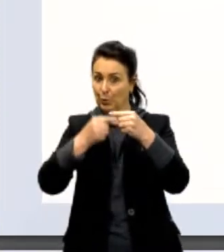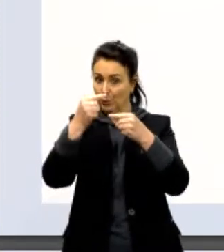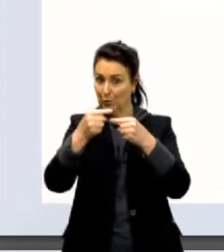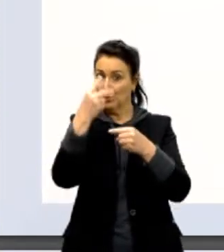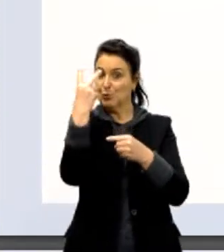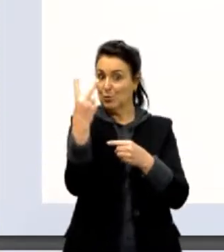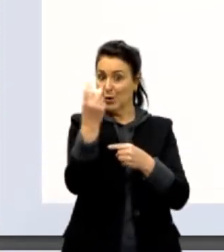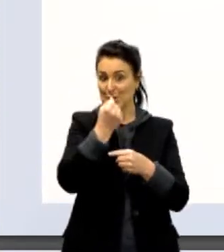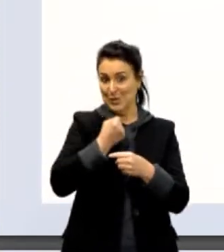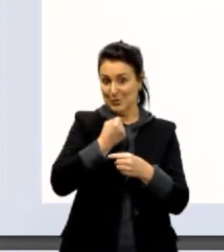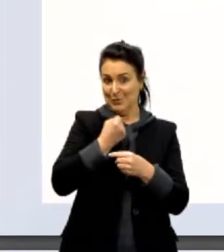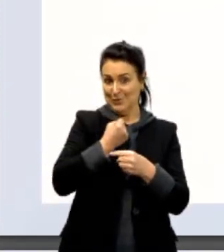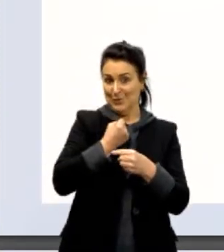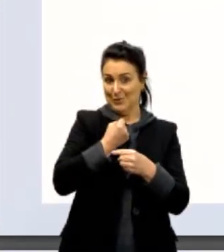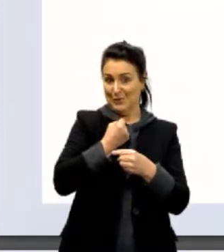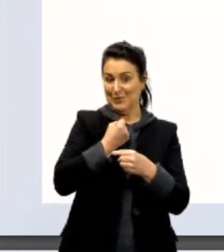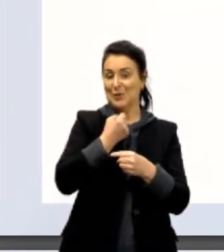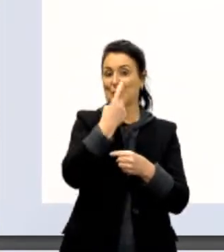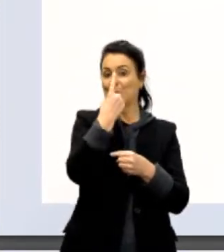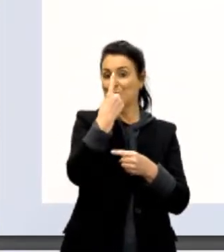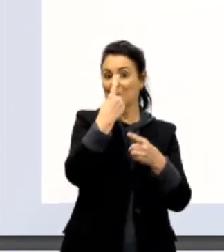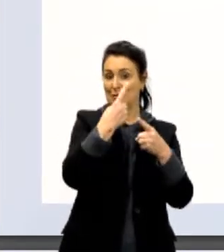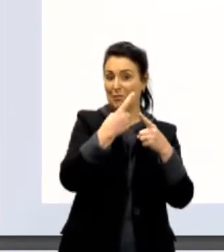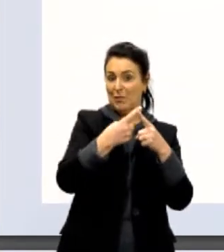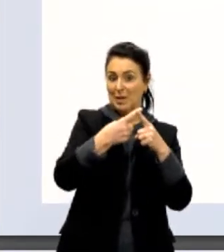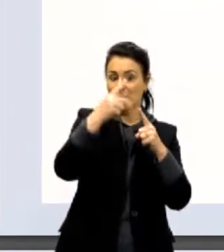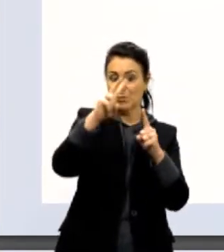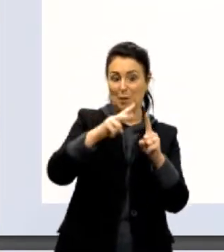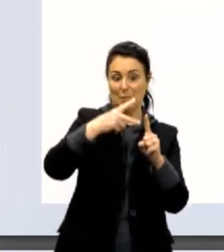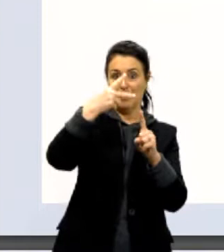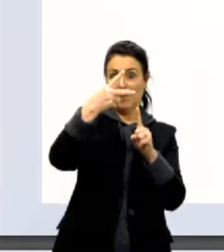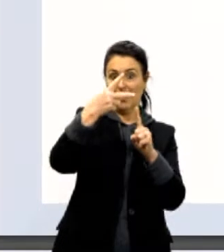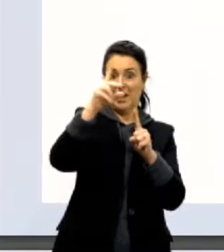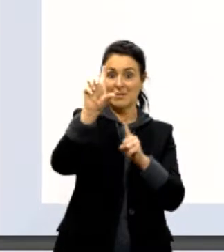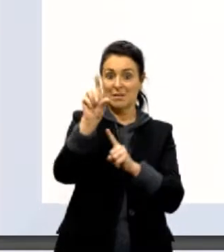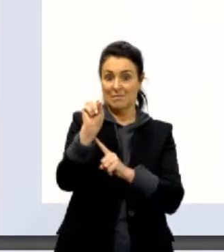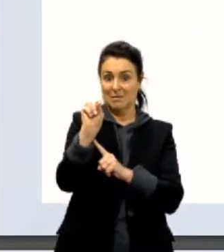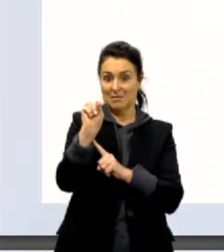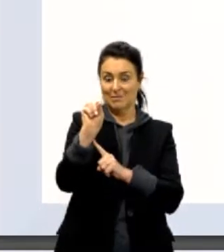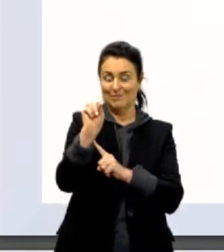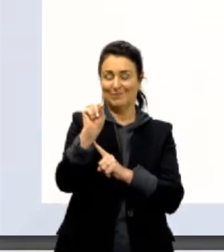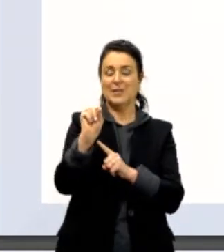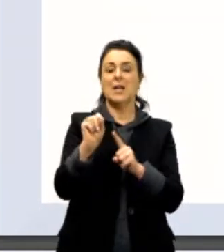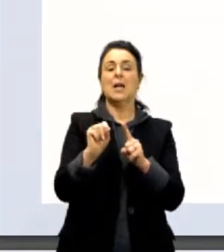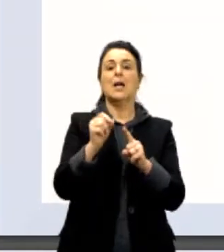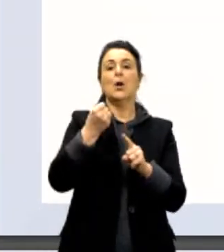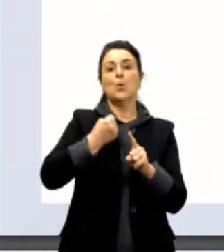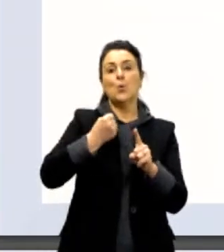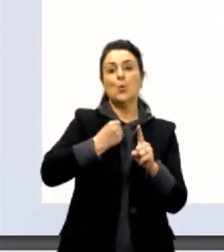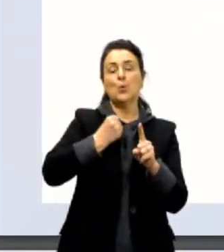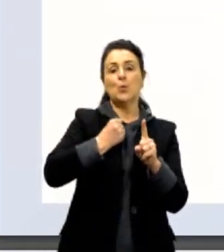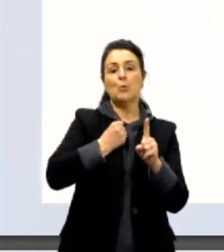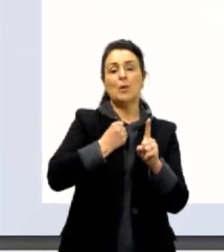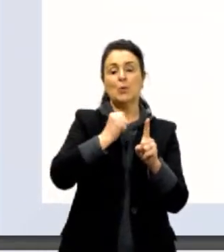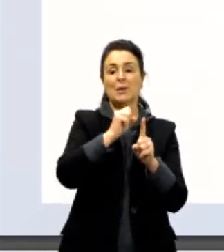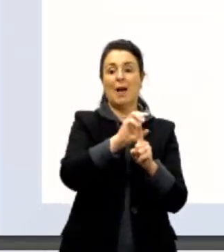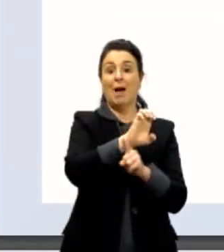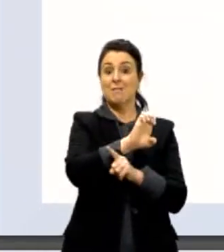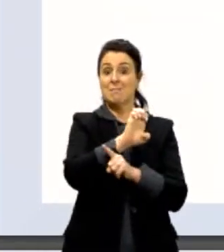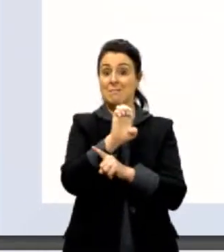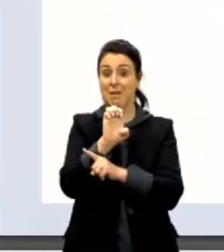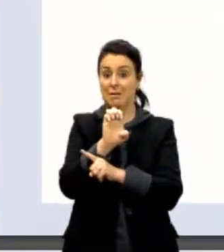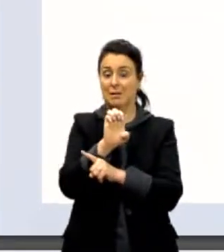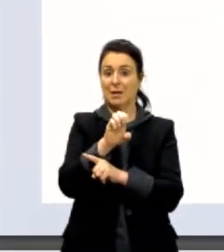termos. Um número vezes uma potência de 10. Este número que está à esquerda, a gente chama de mantiça. Então,